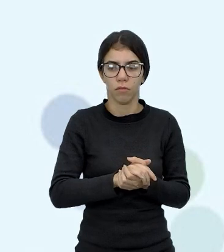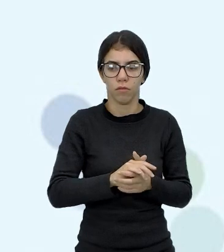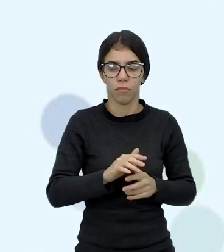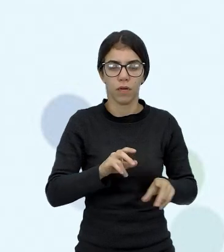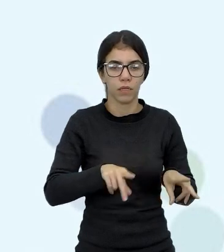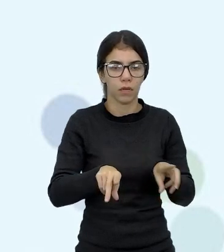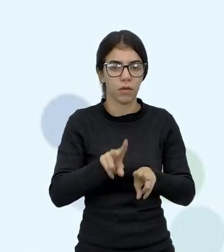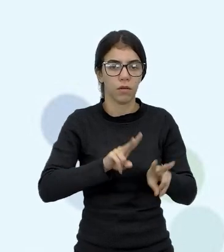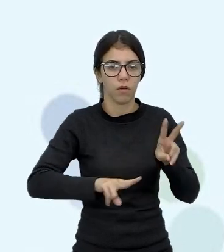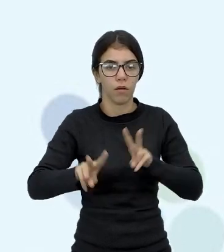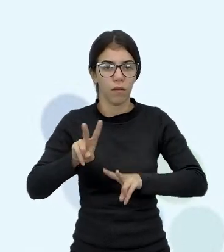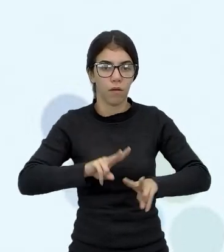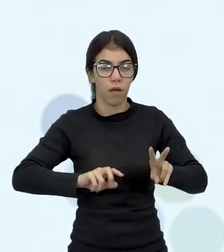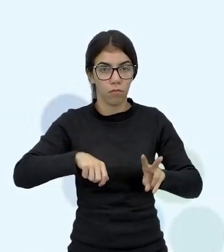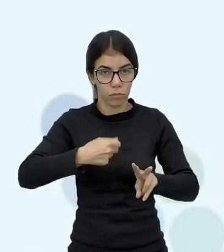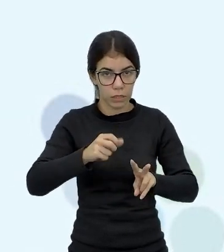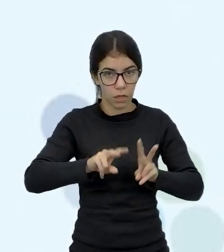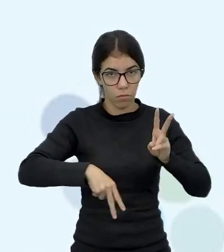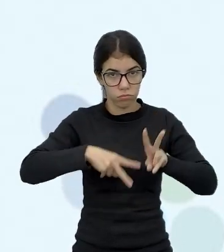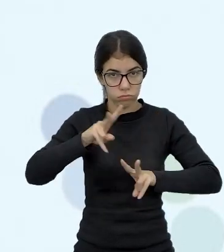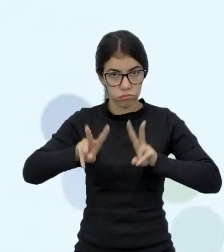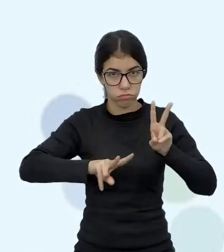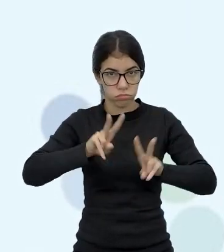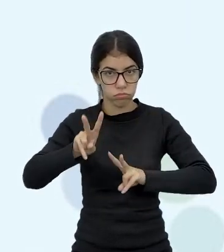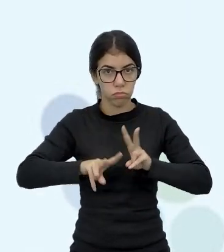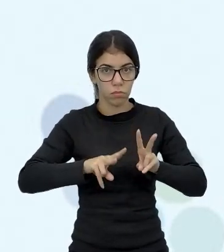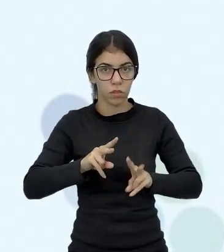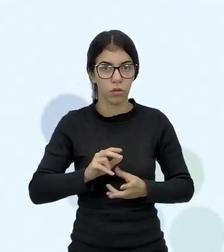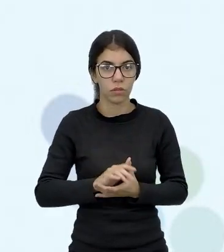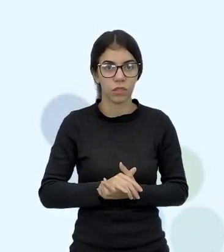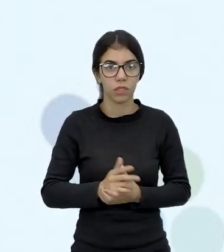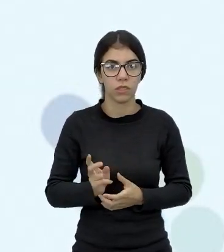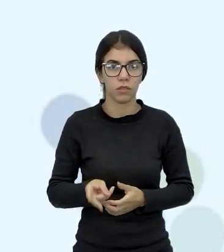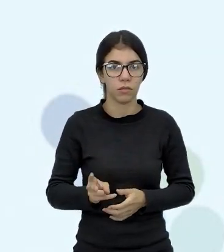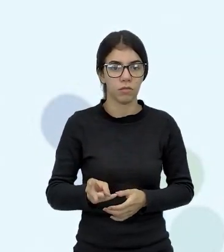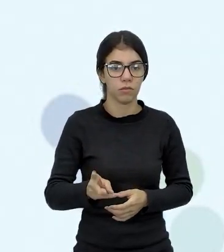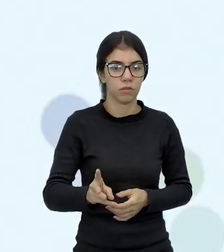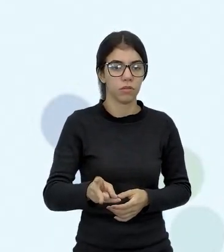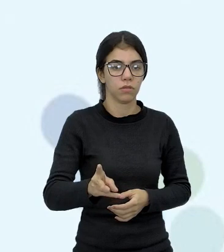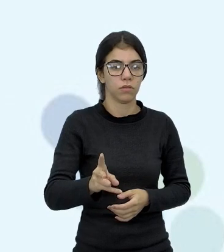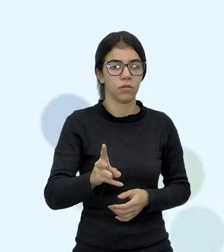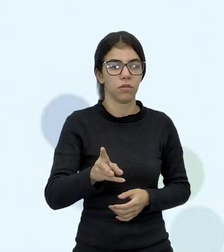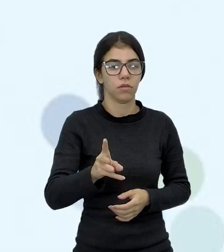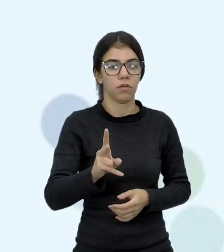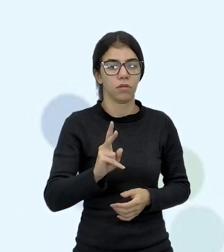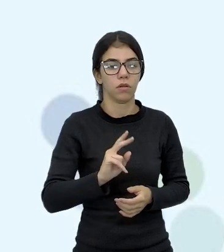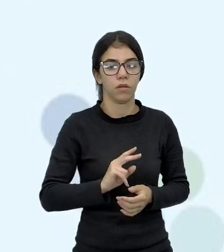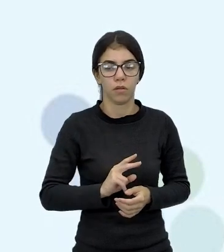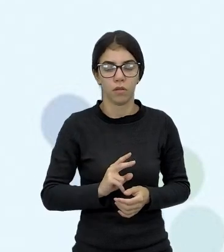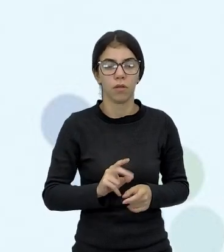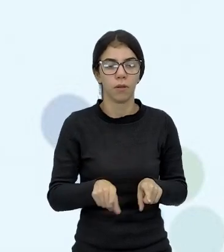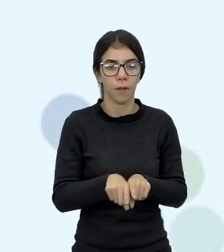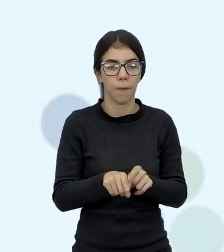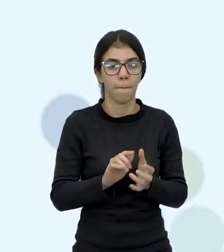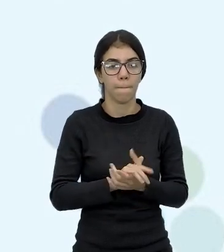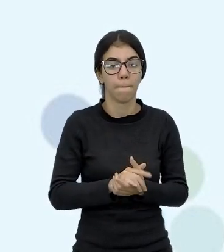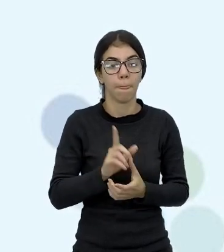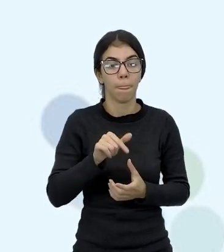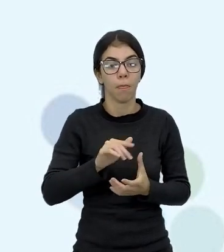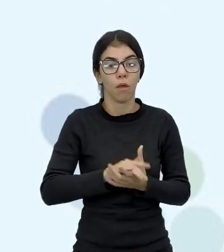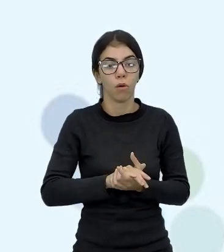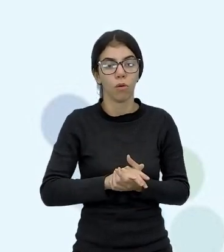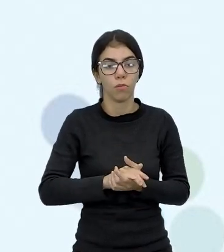Não esqueça de sempre lembrar o que é variável e o que é constante. Tá bom? O que mais? Qual é o comando para